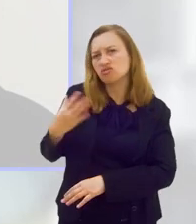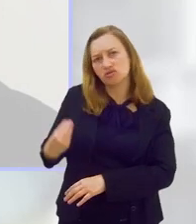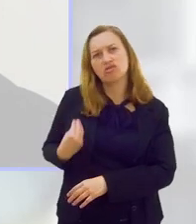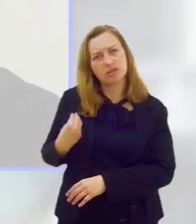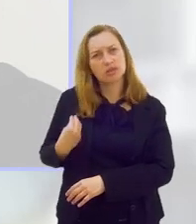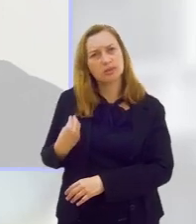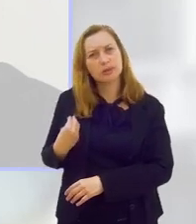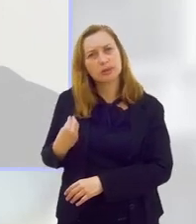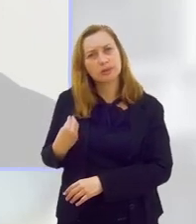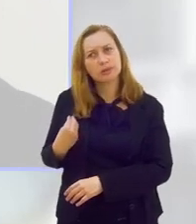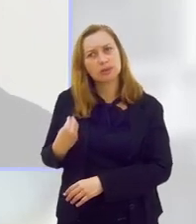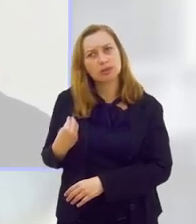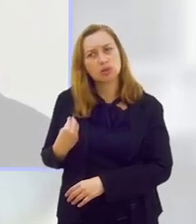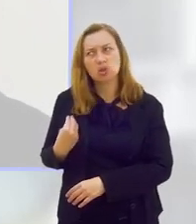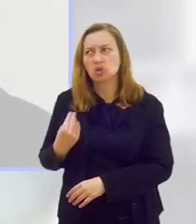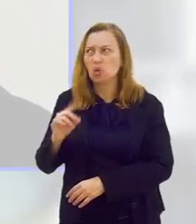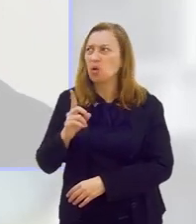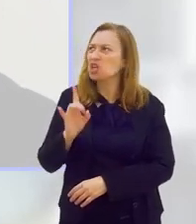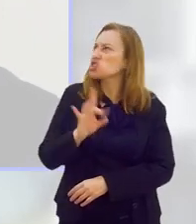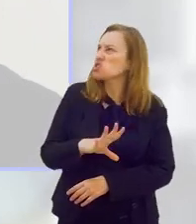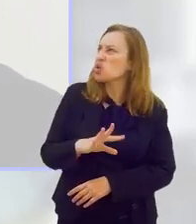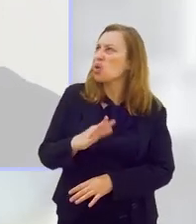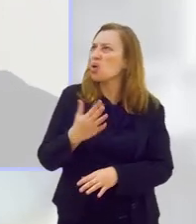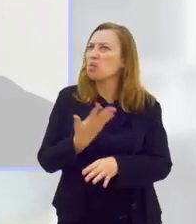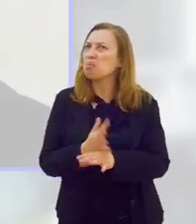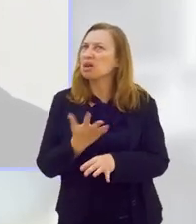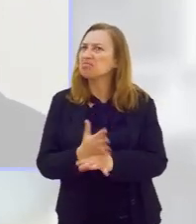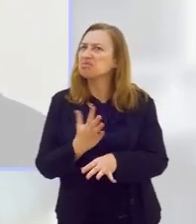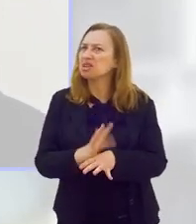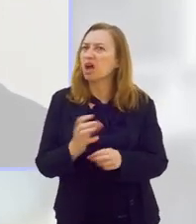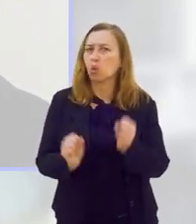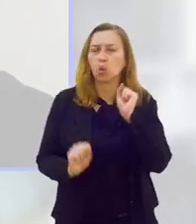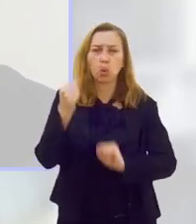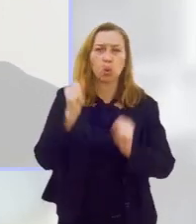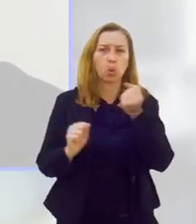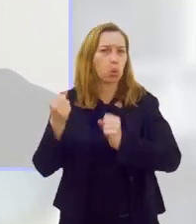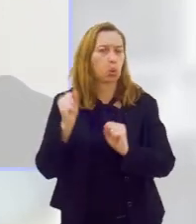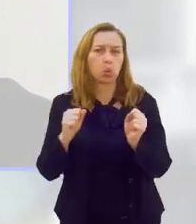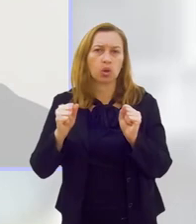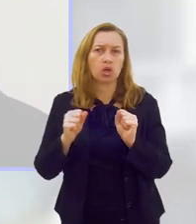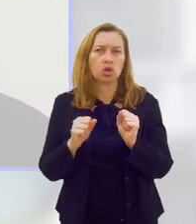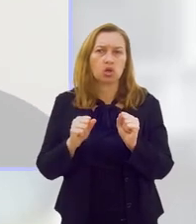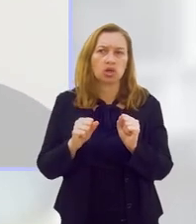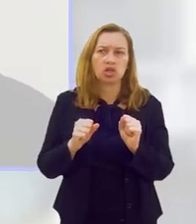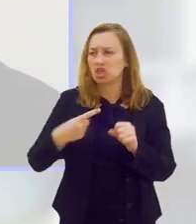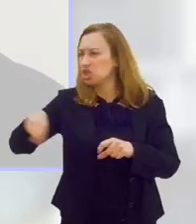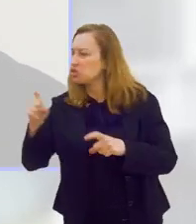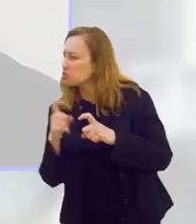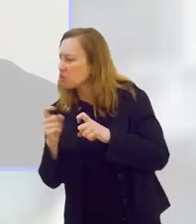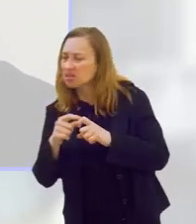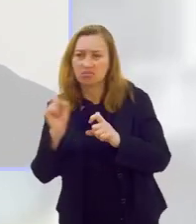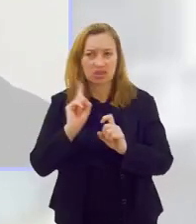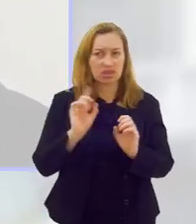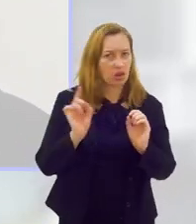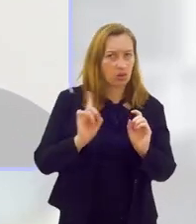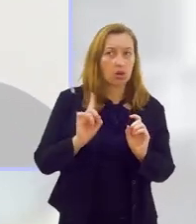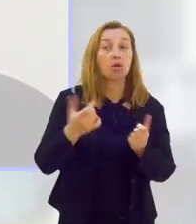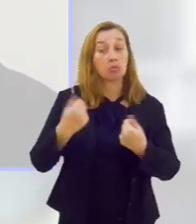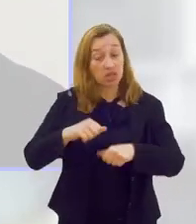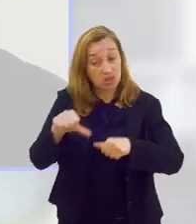Não é só praticar atividade física, ir no médico, nem nada. Eu preciso mudar minha cabeça,